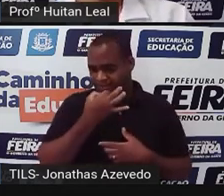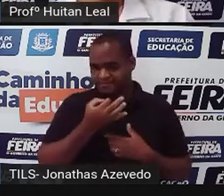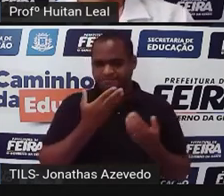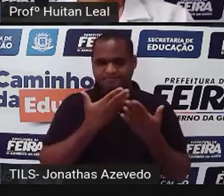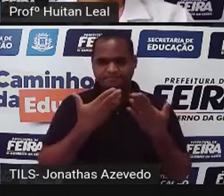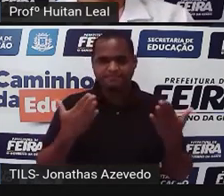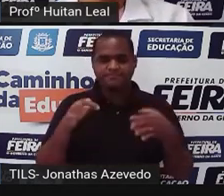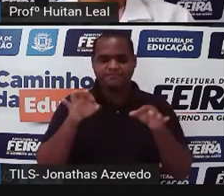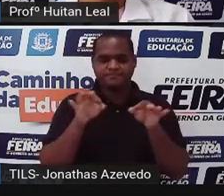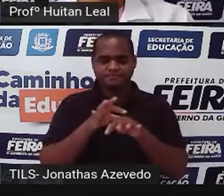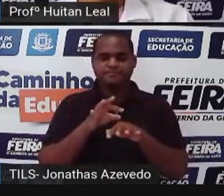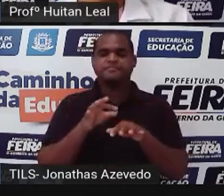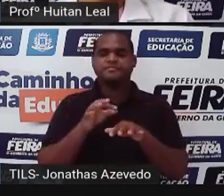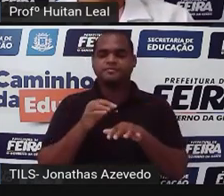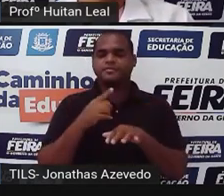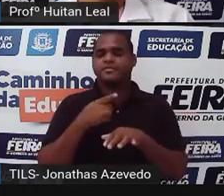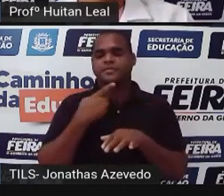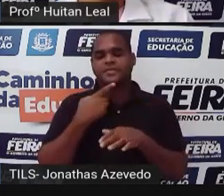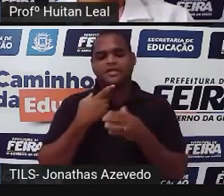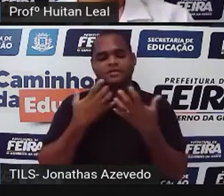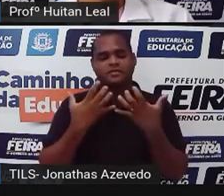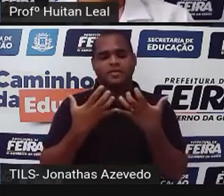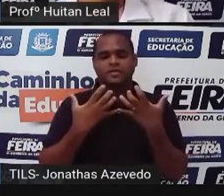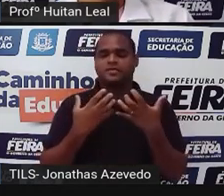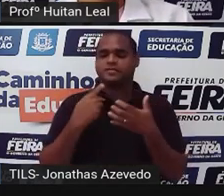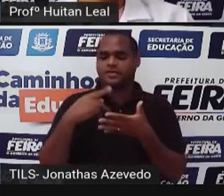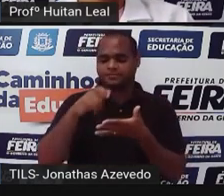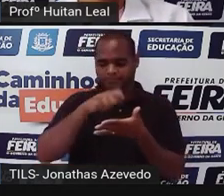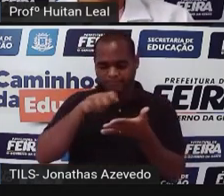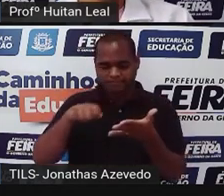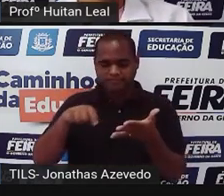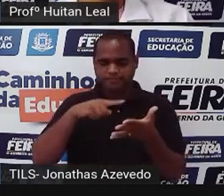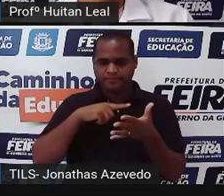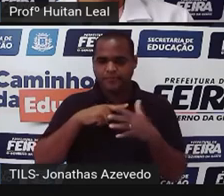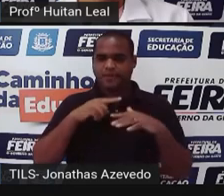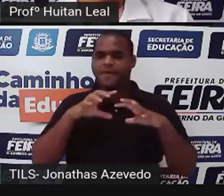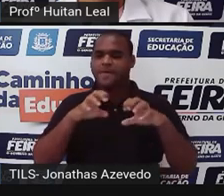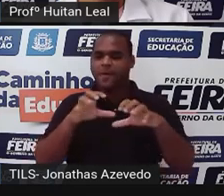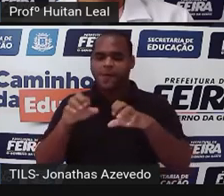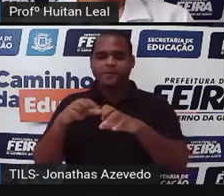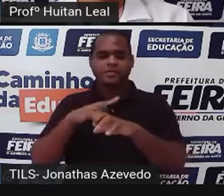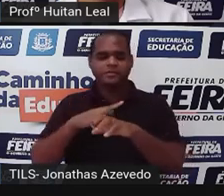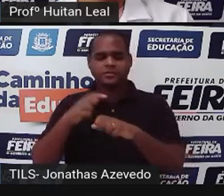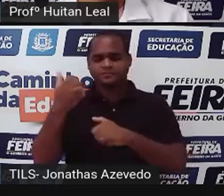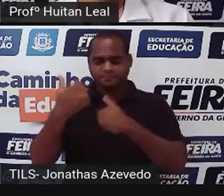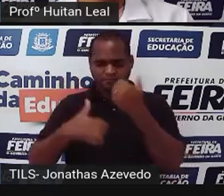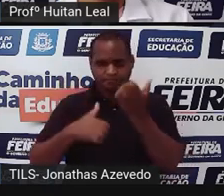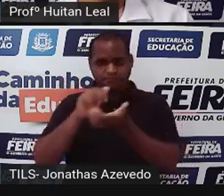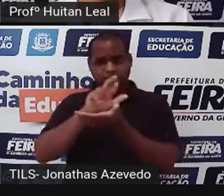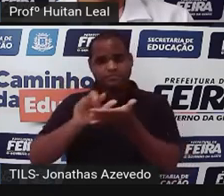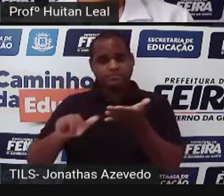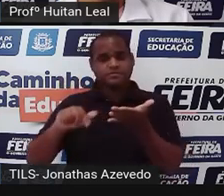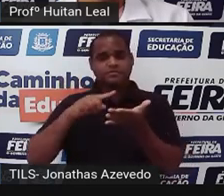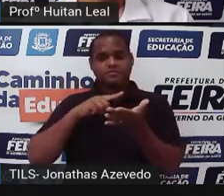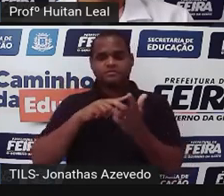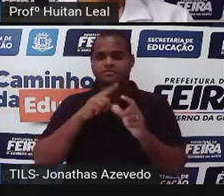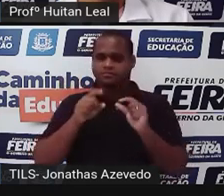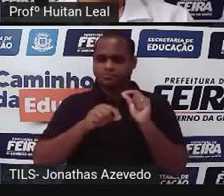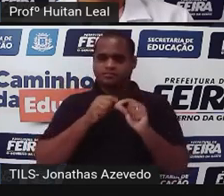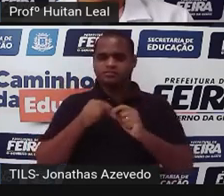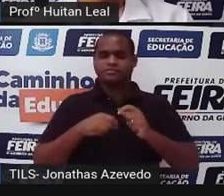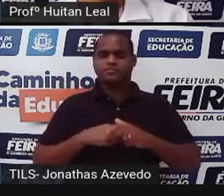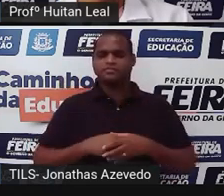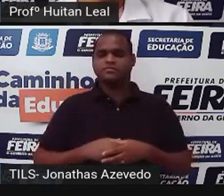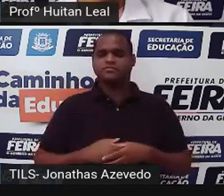terminando a aula. Você que deseja escrever um conto de terror, utilize-se da sua criatividade. Mas se você